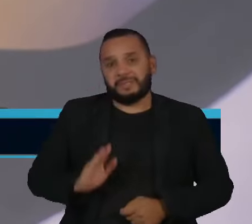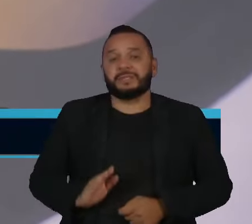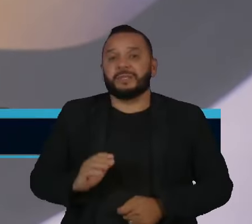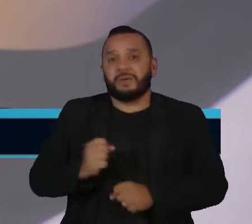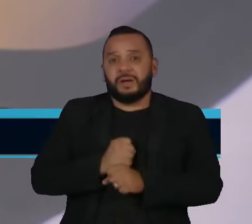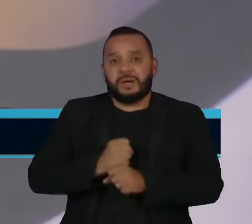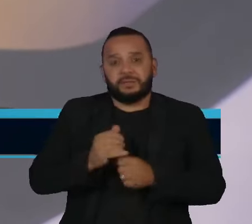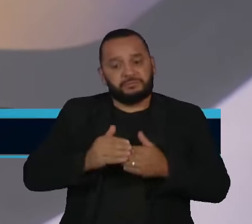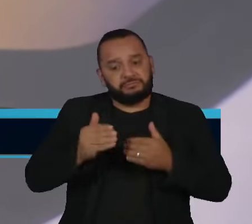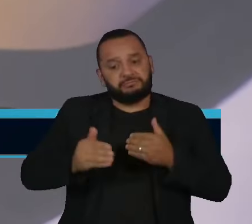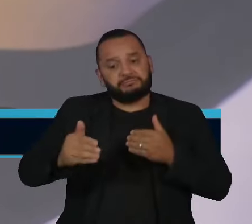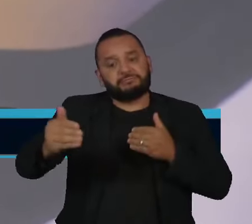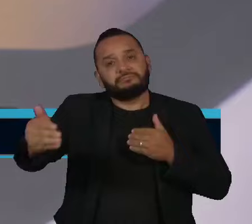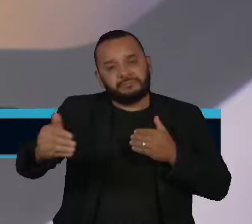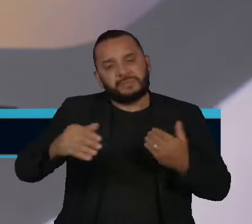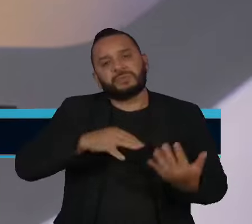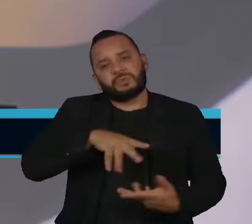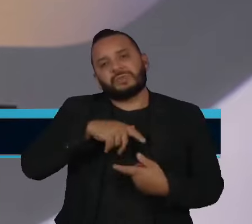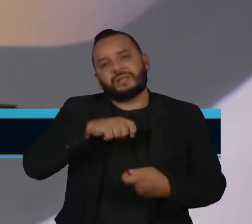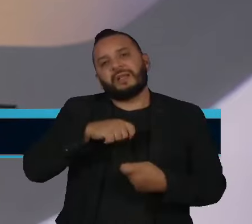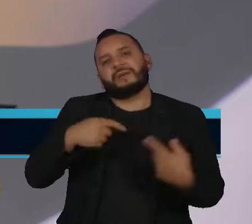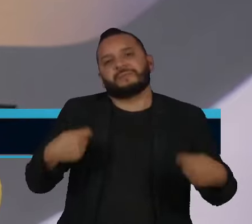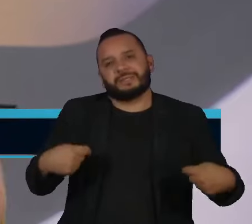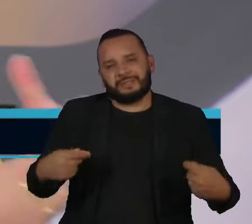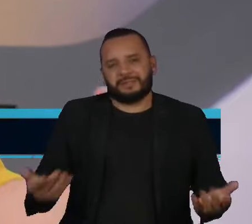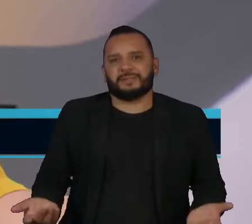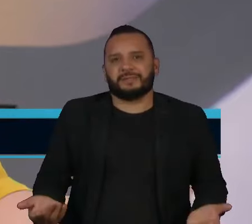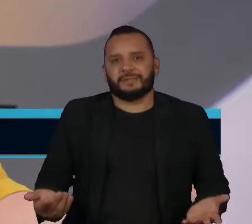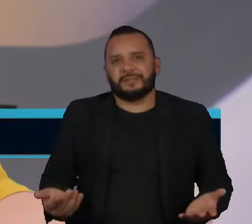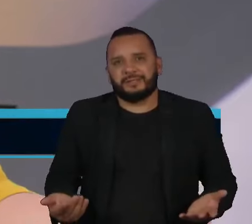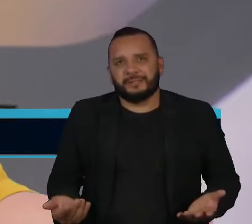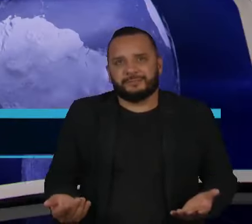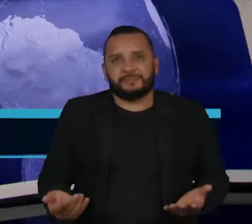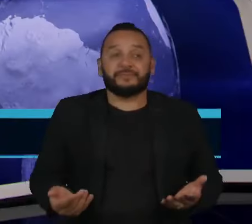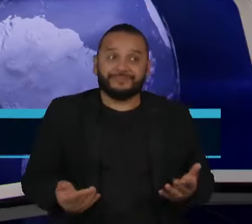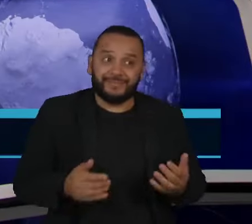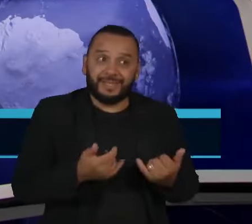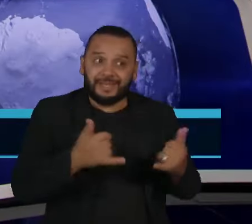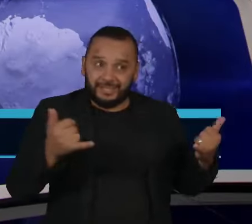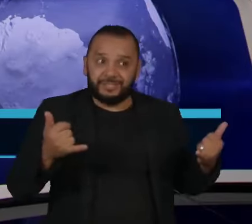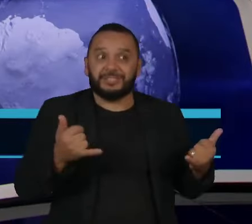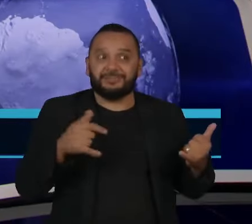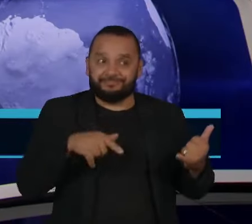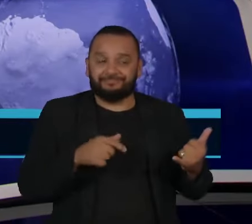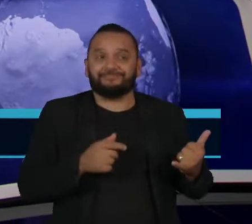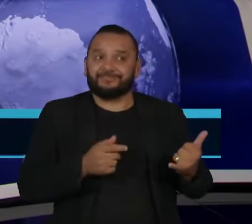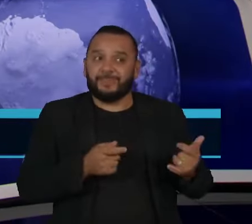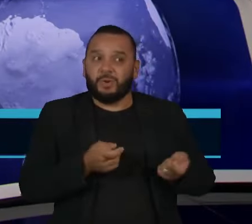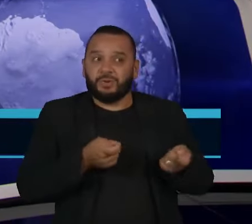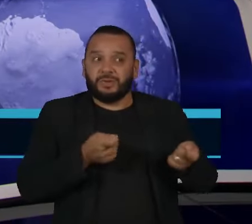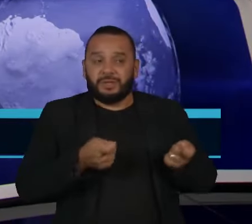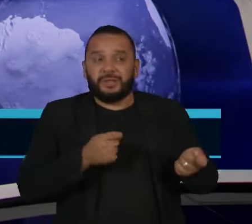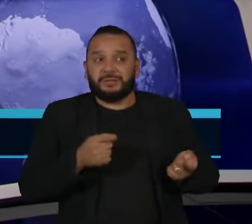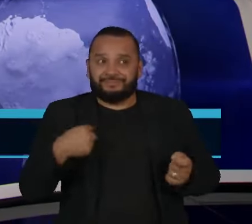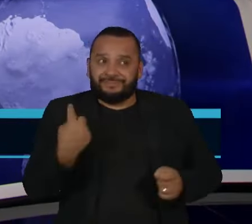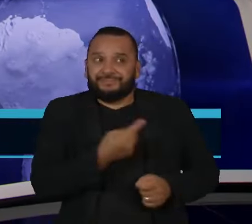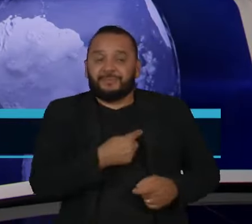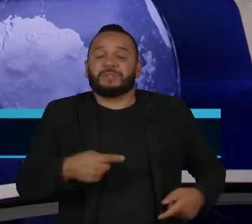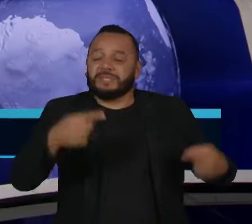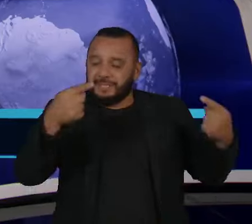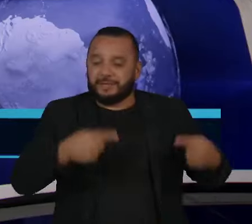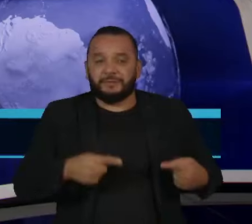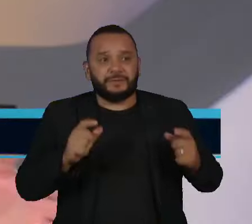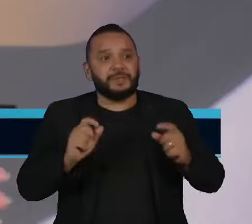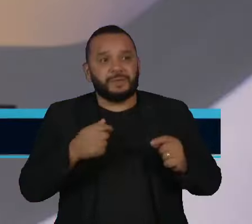dos próximos anos uma economia muito mais sustentável. E começa pela energia, né? A gente tem um desafio imenso na